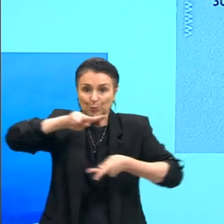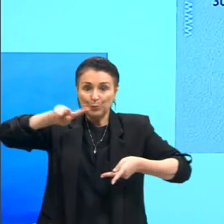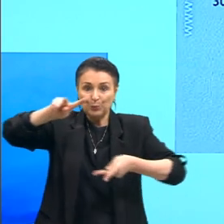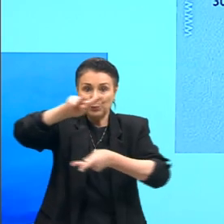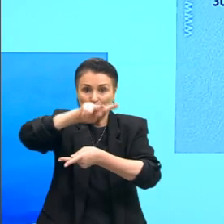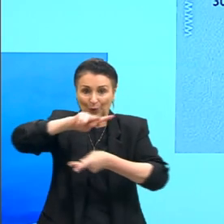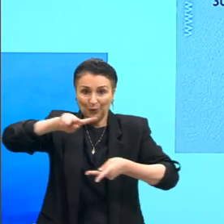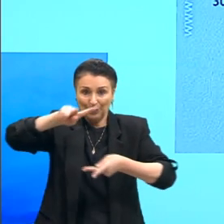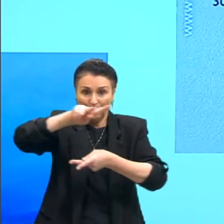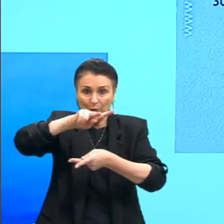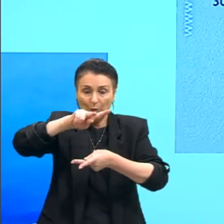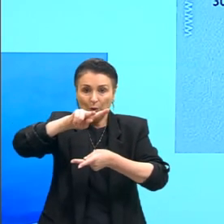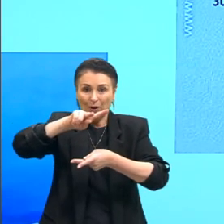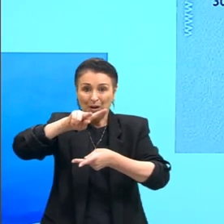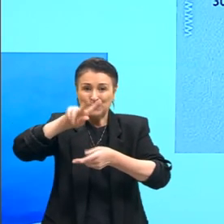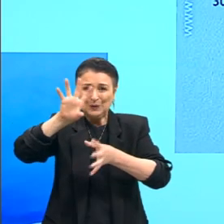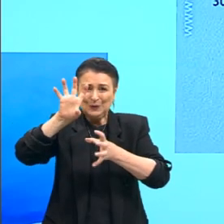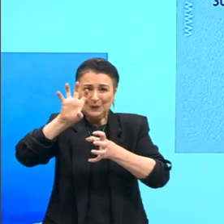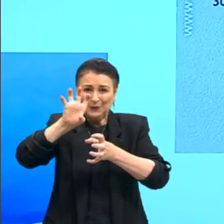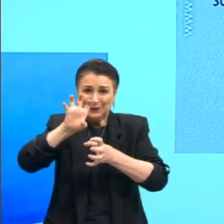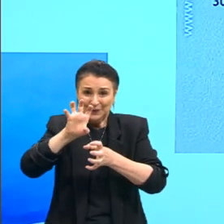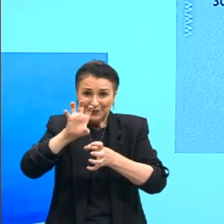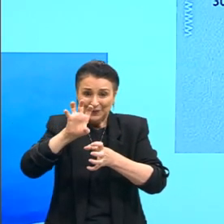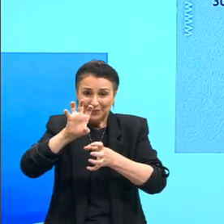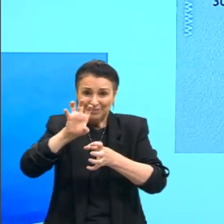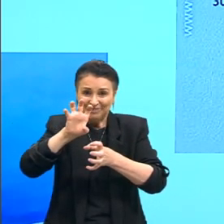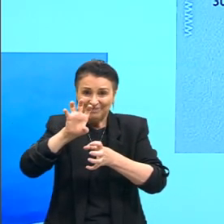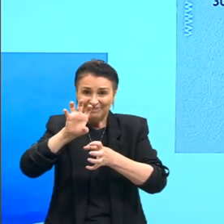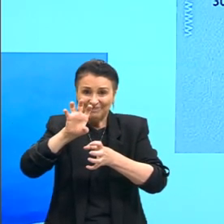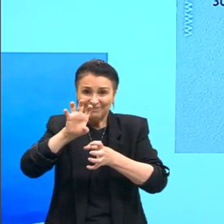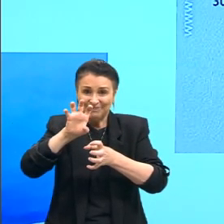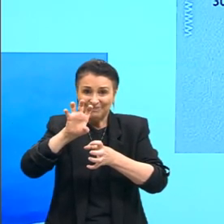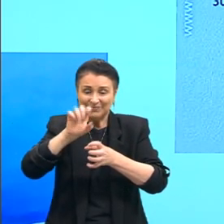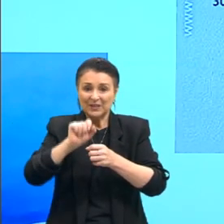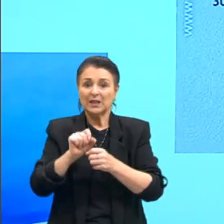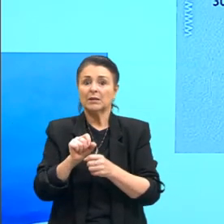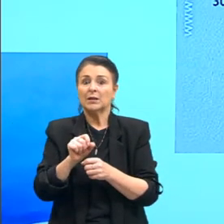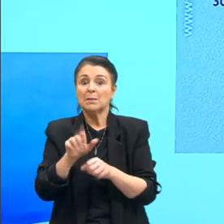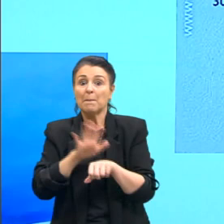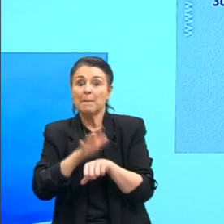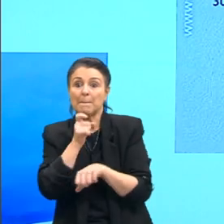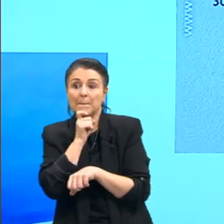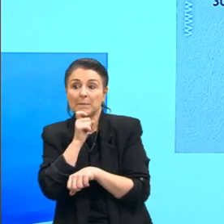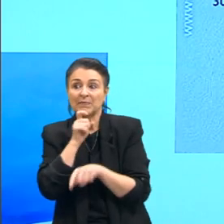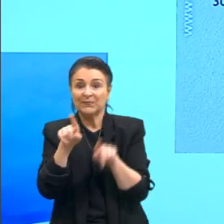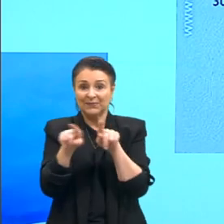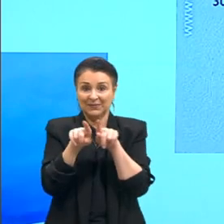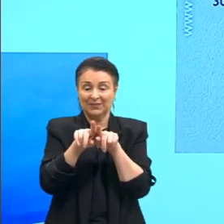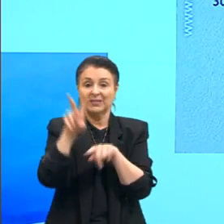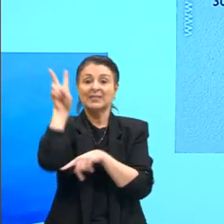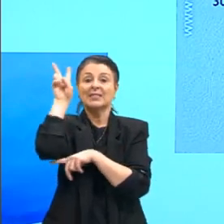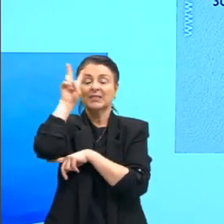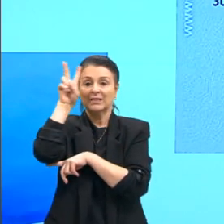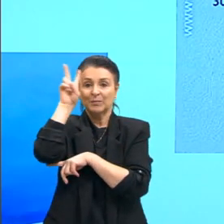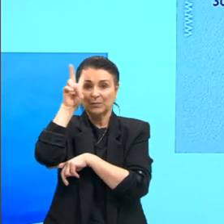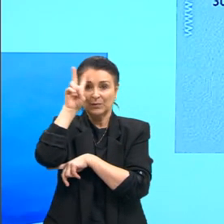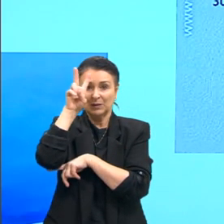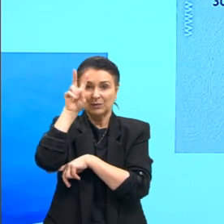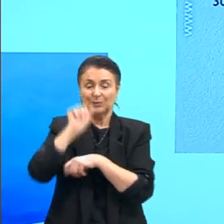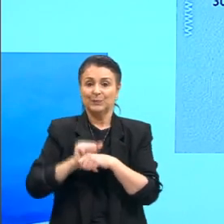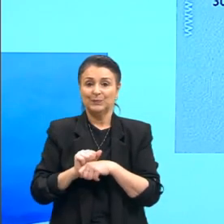secas, né, massas de ar mais sequinha e fria, tá? Lembrando, então,